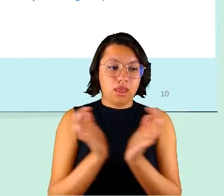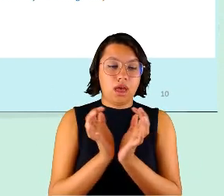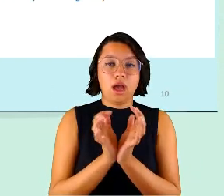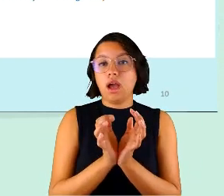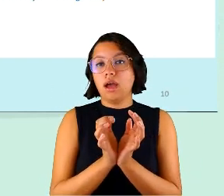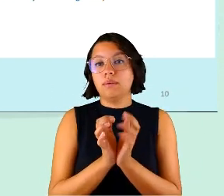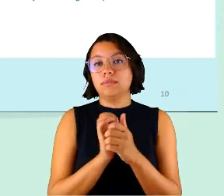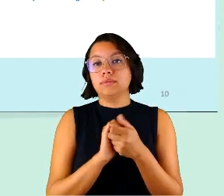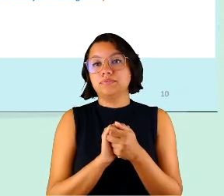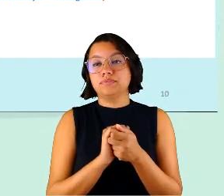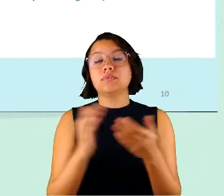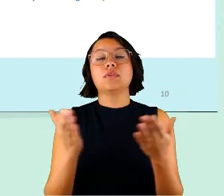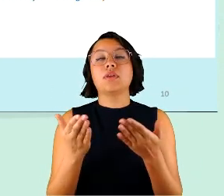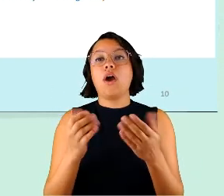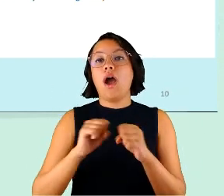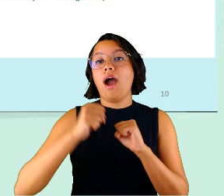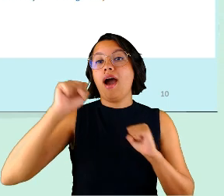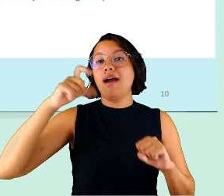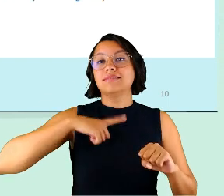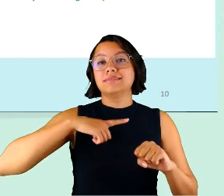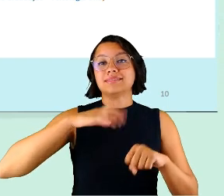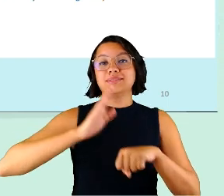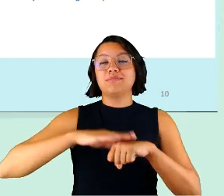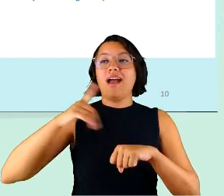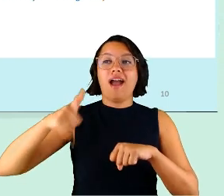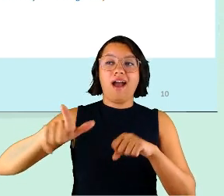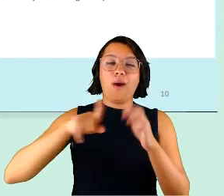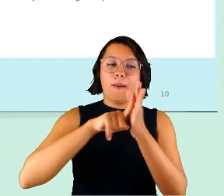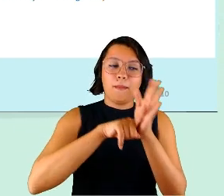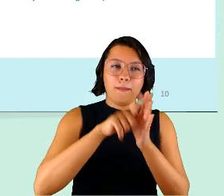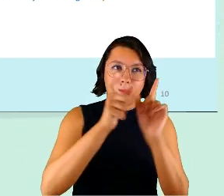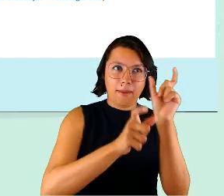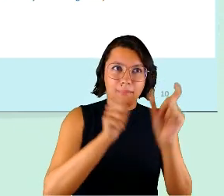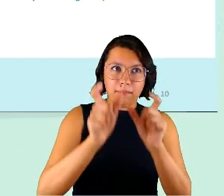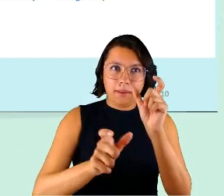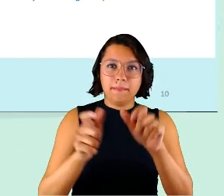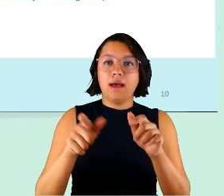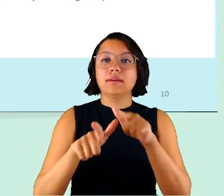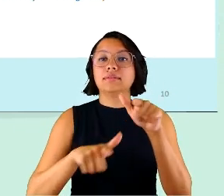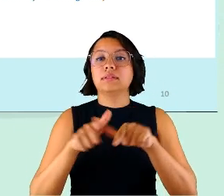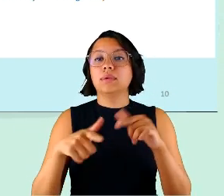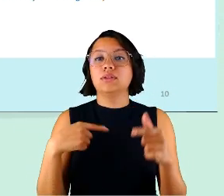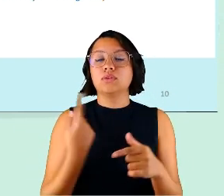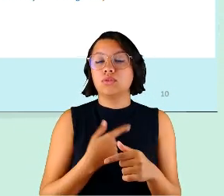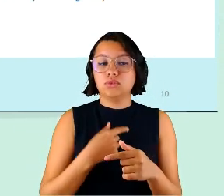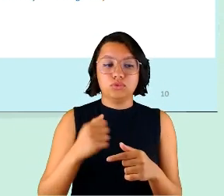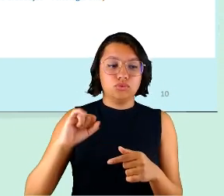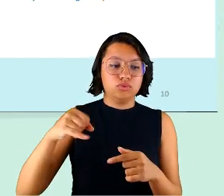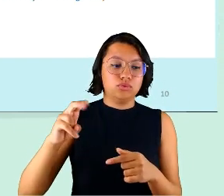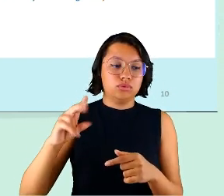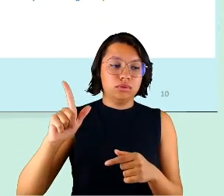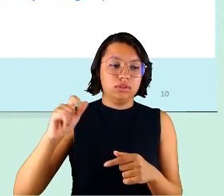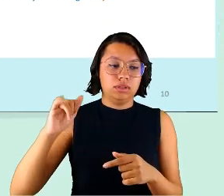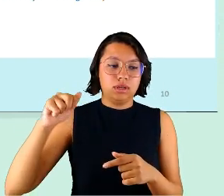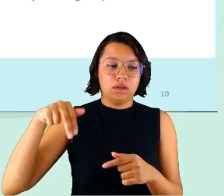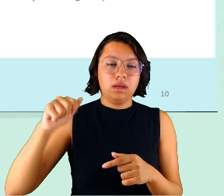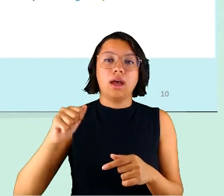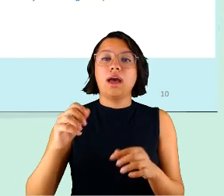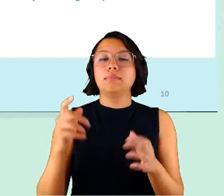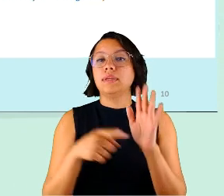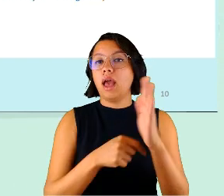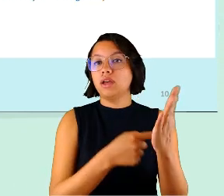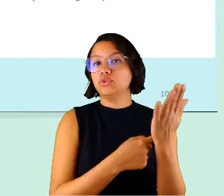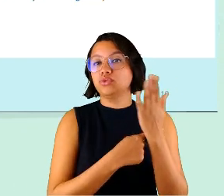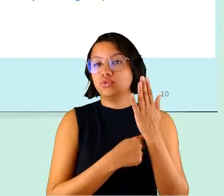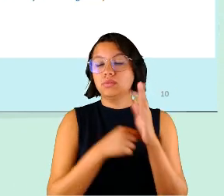a minha equipe a equipe que agora cresceu tem mais outros pesquisadores trabalhando conosco Juliana Legentil que me ajuda